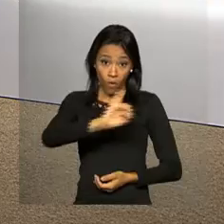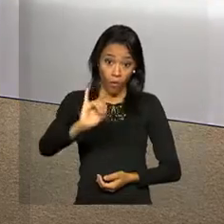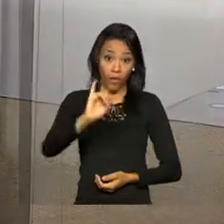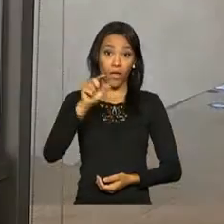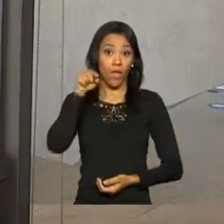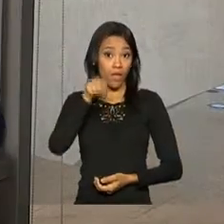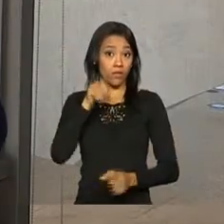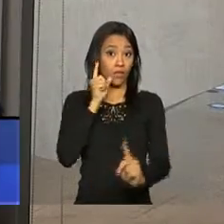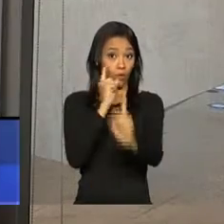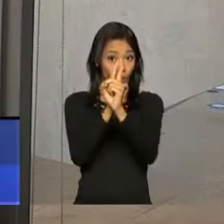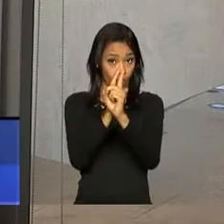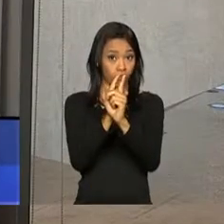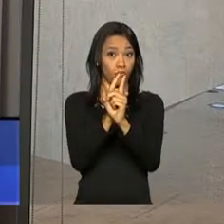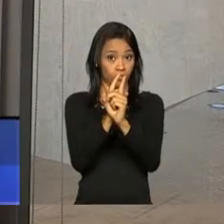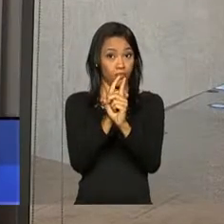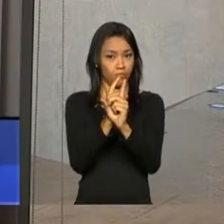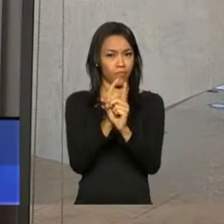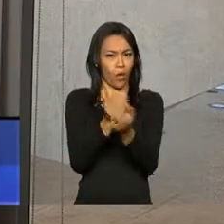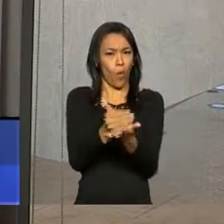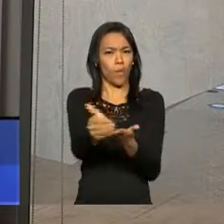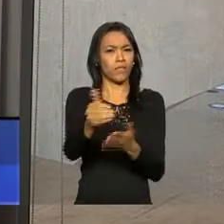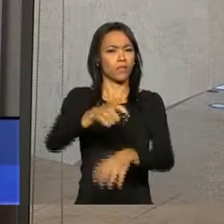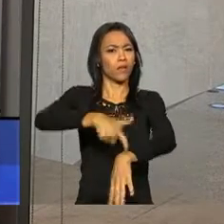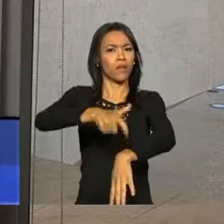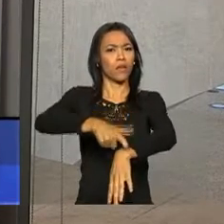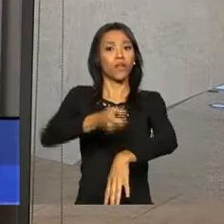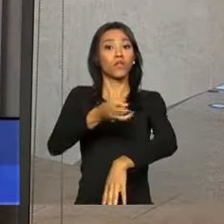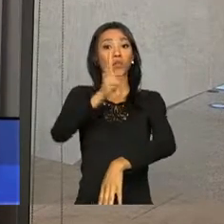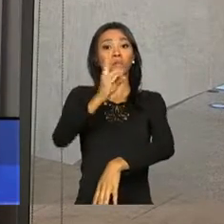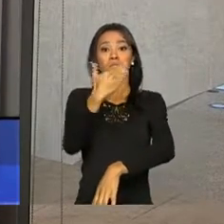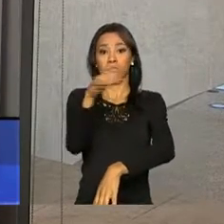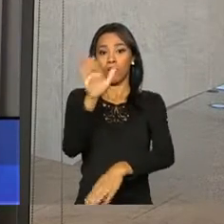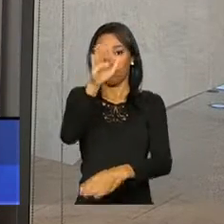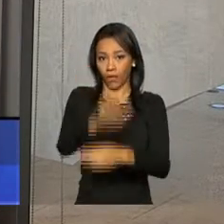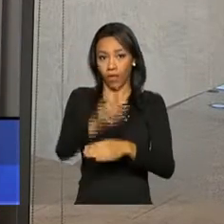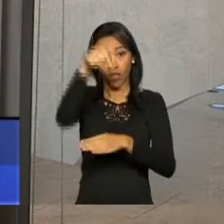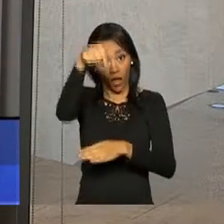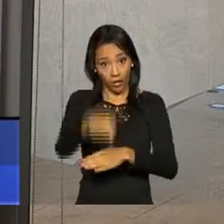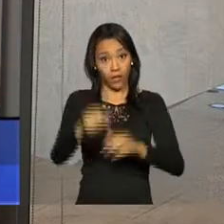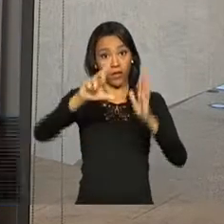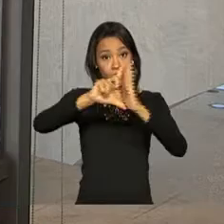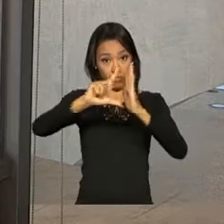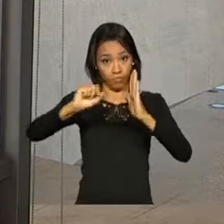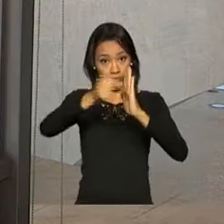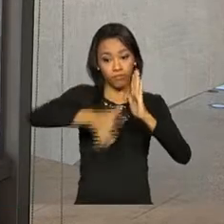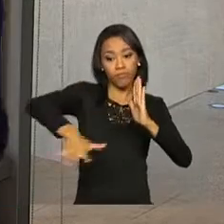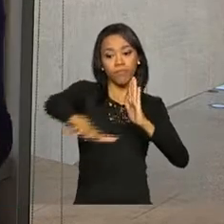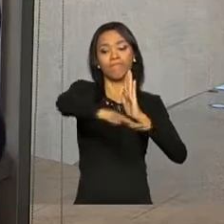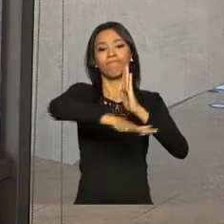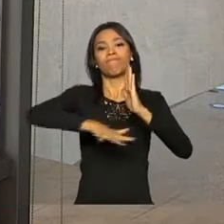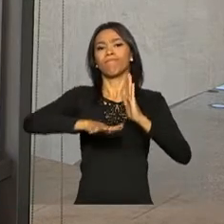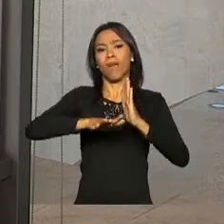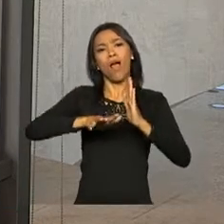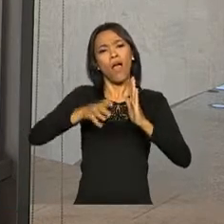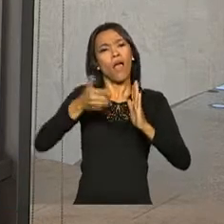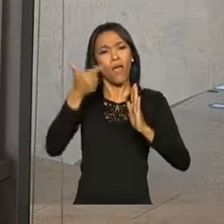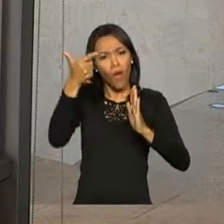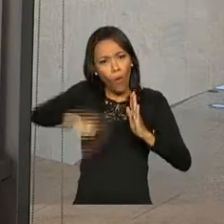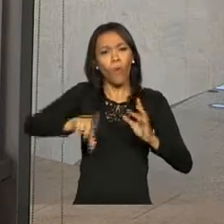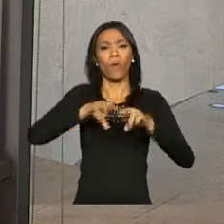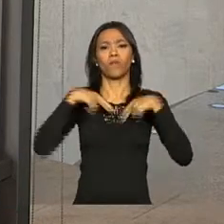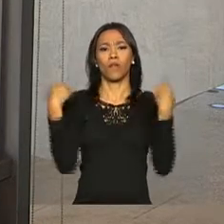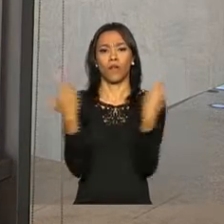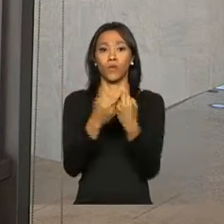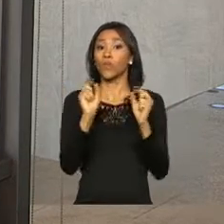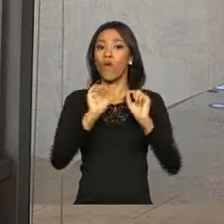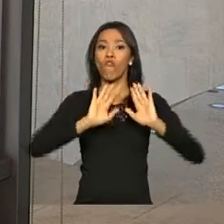encontro que está previsto para começar a partir das duas e meia da tarde aqui no Salão Leste do Palácio do Planalto é mais uma reunião do